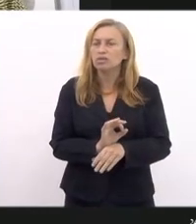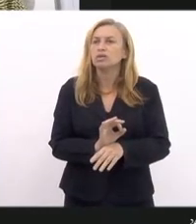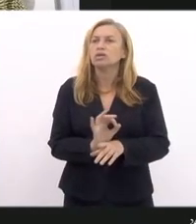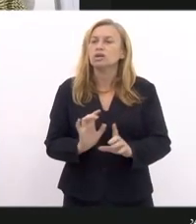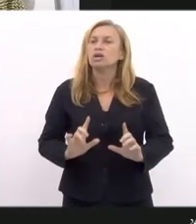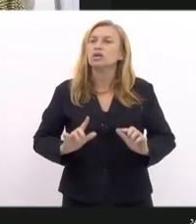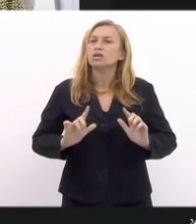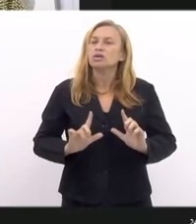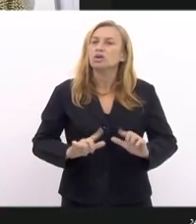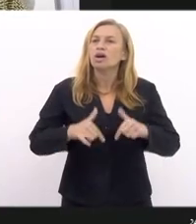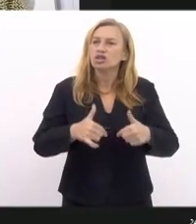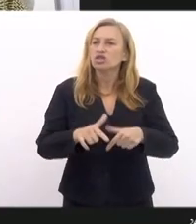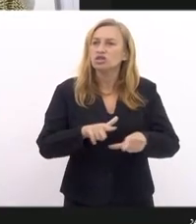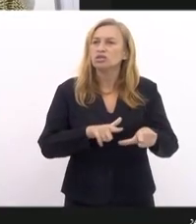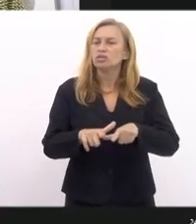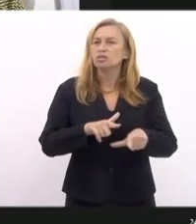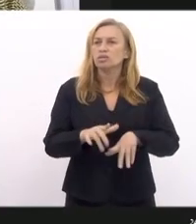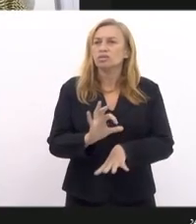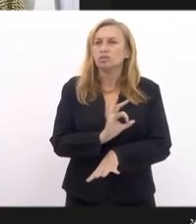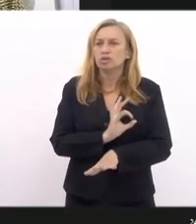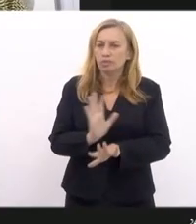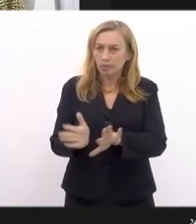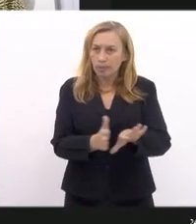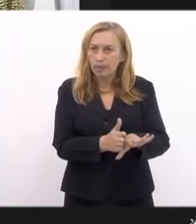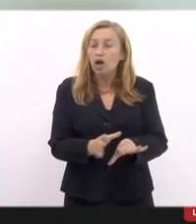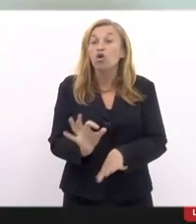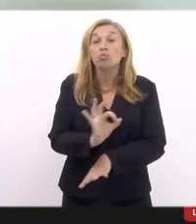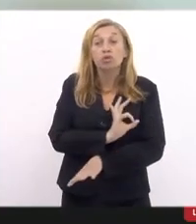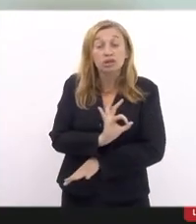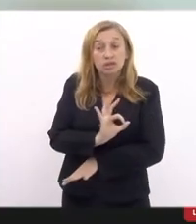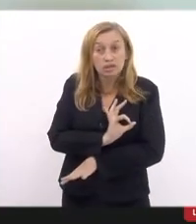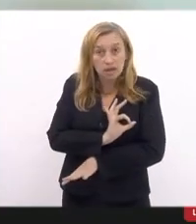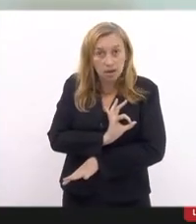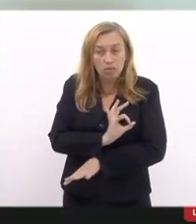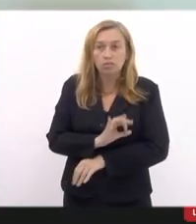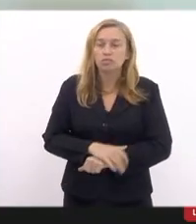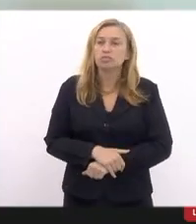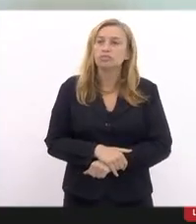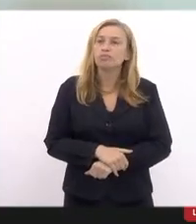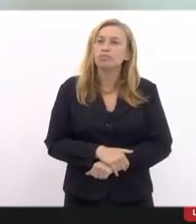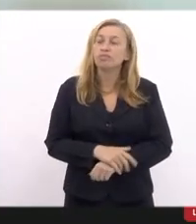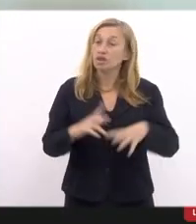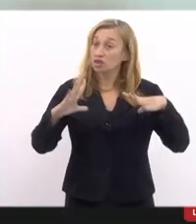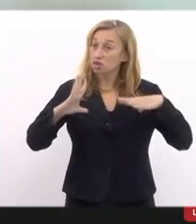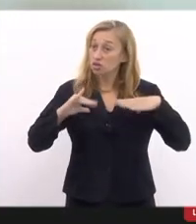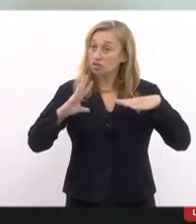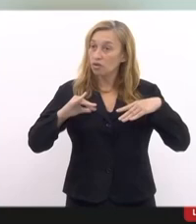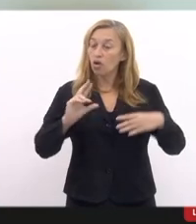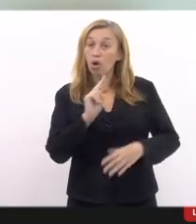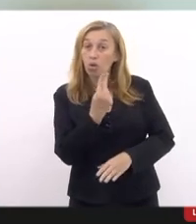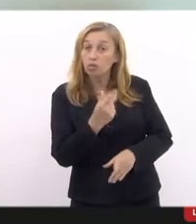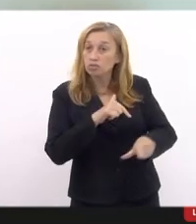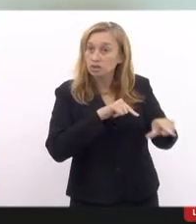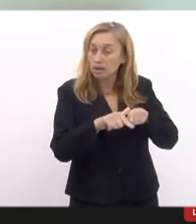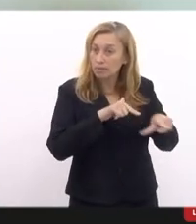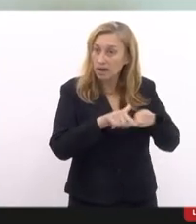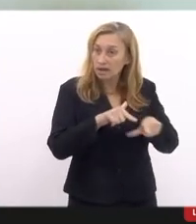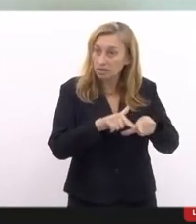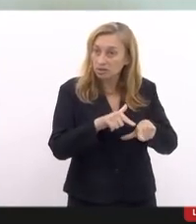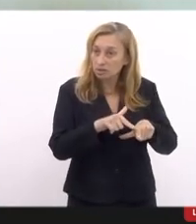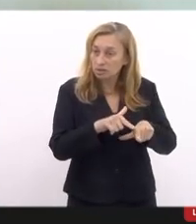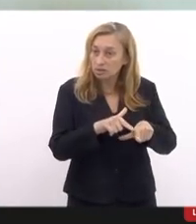Em atuação em ocorrências policiais, o policial meio de folga ou de serviço, ele